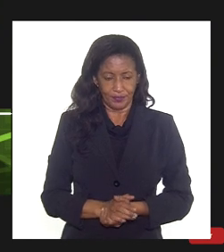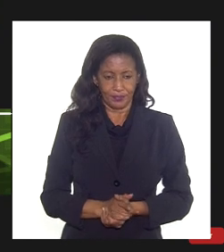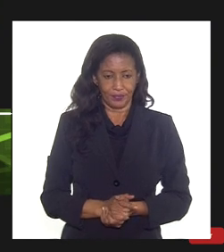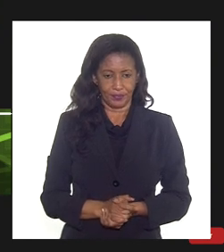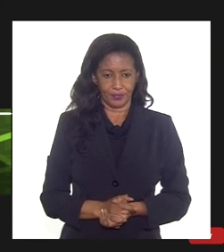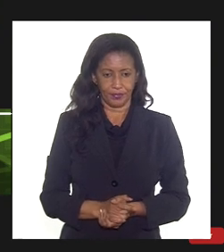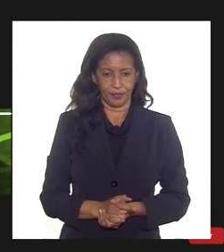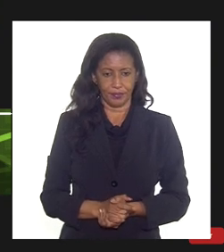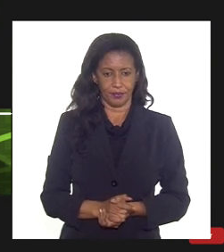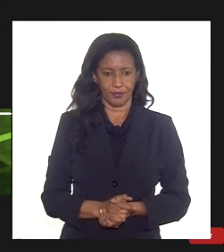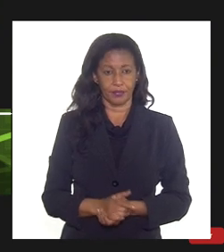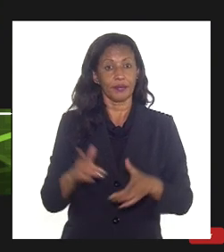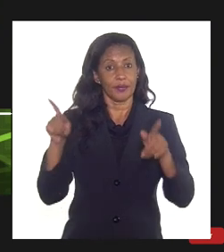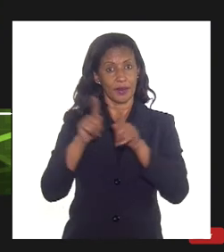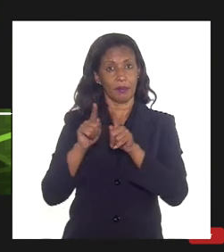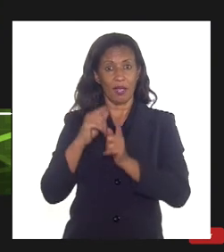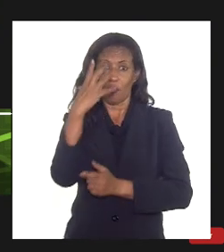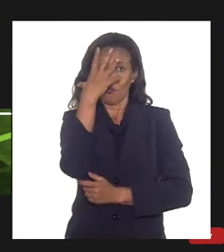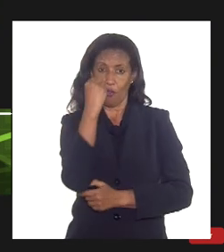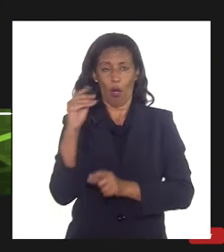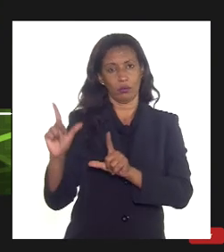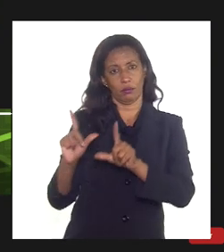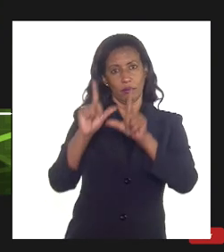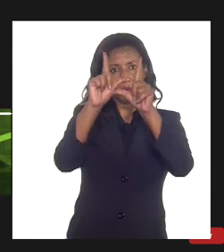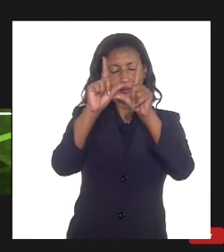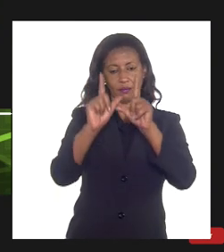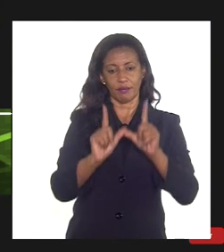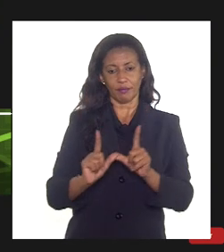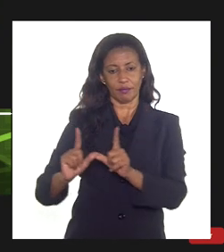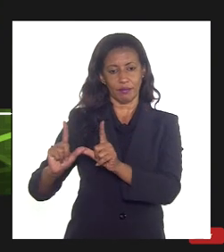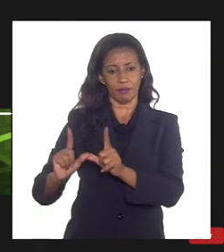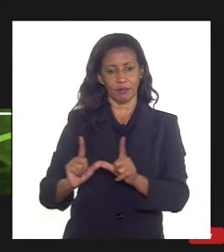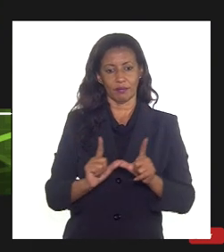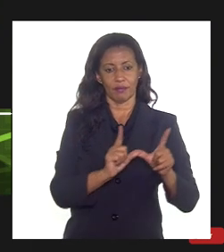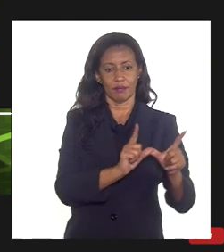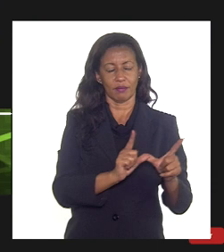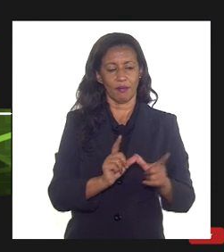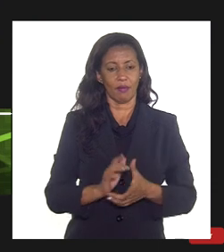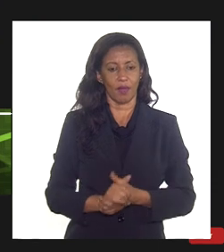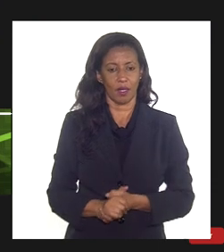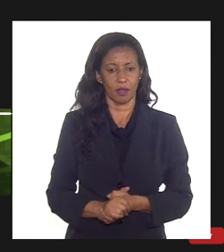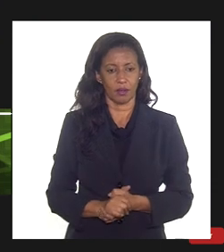Aqui, algumas imagens da planta de processamento,